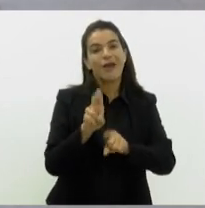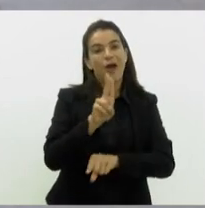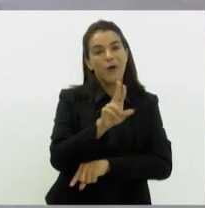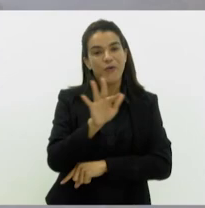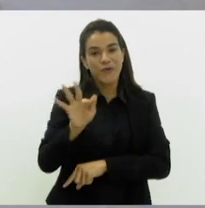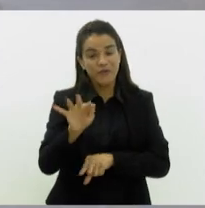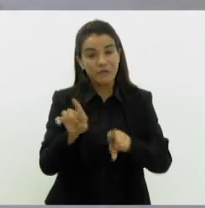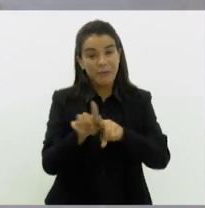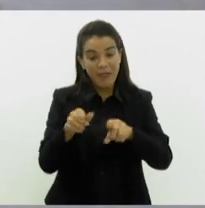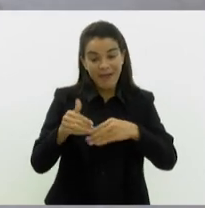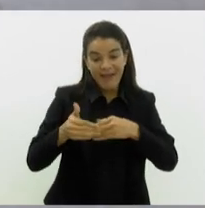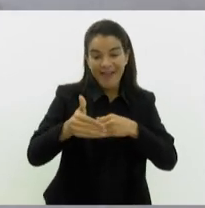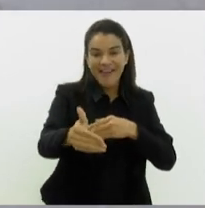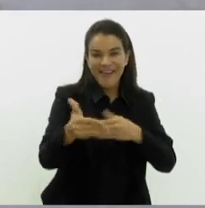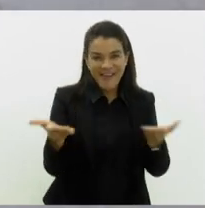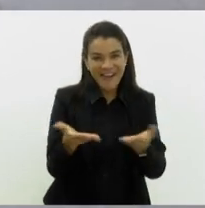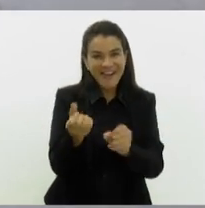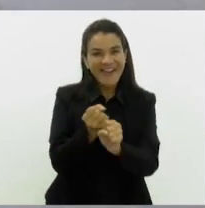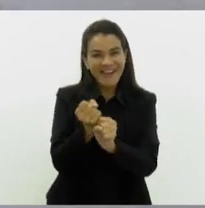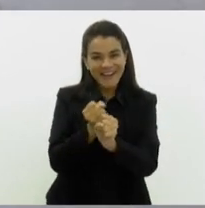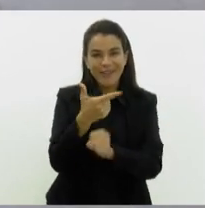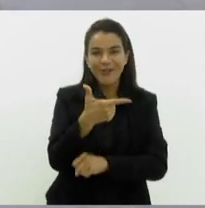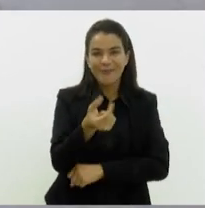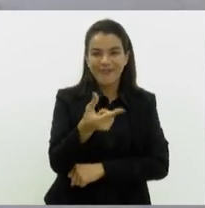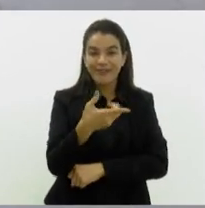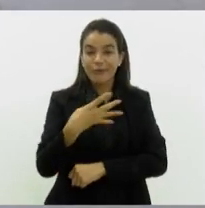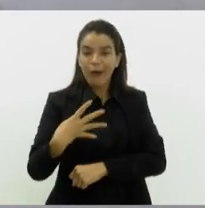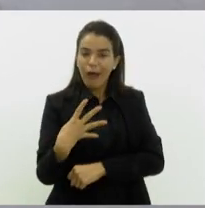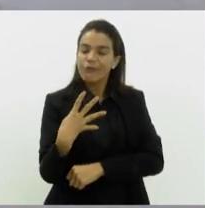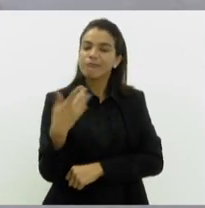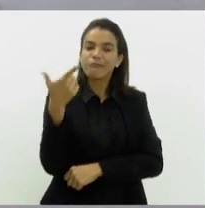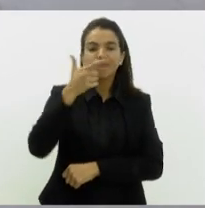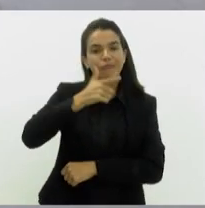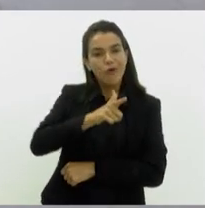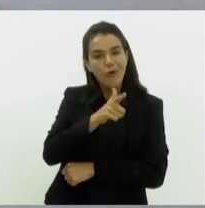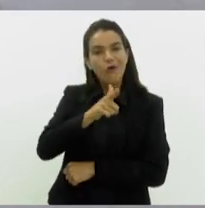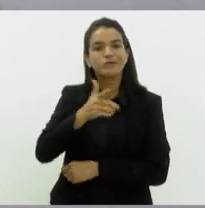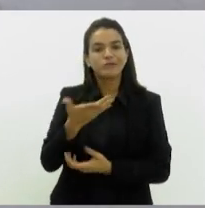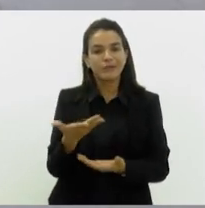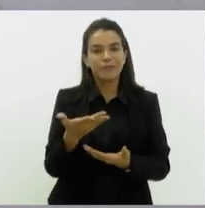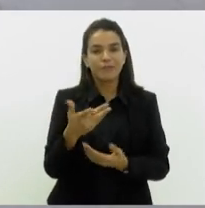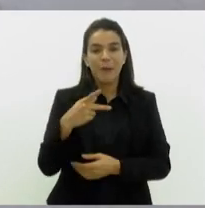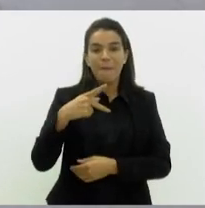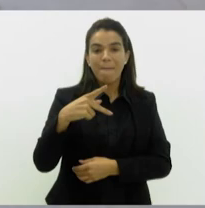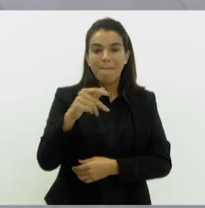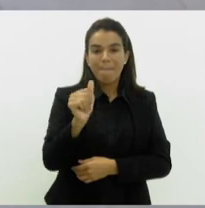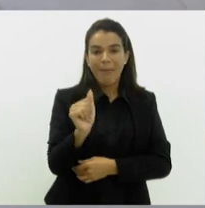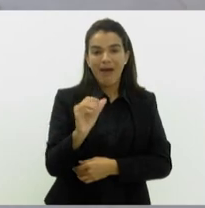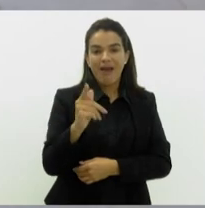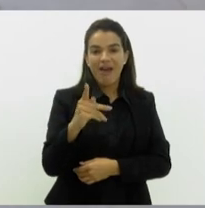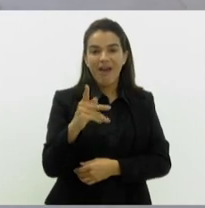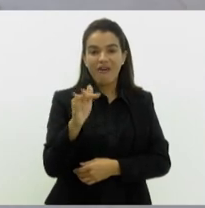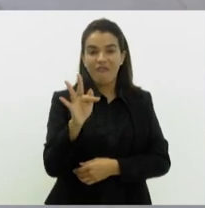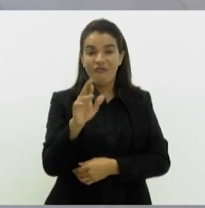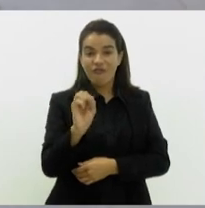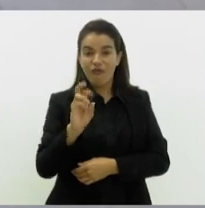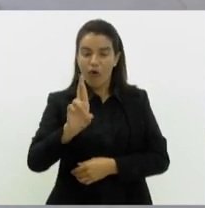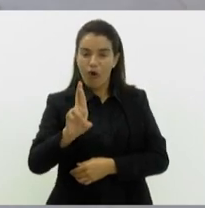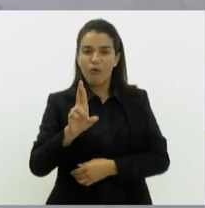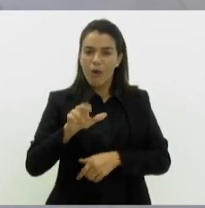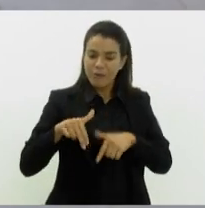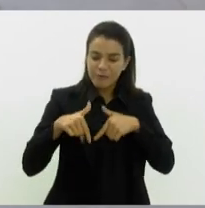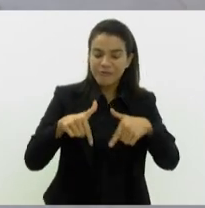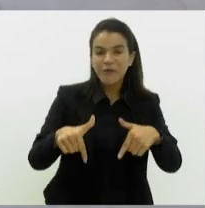estará agora, nesse ano de 2024, foi contemplado através do PARFOR, que é uma iniciativa do governo